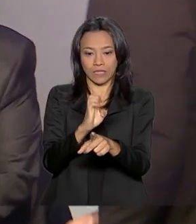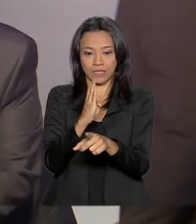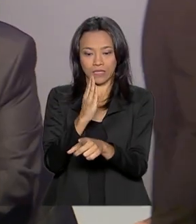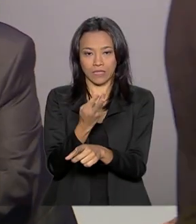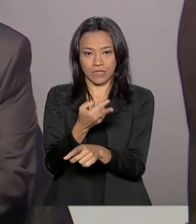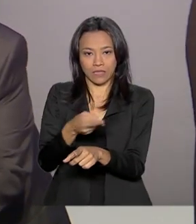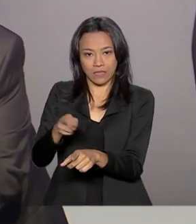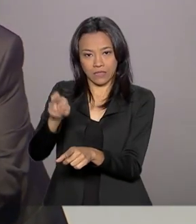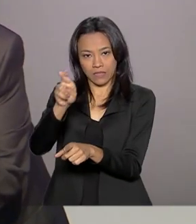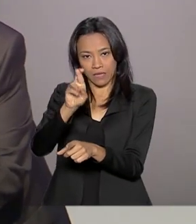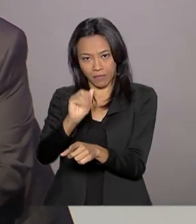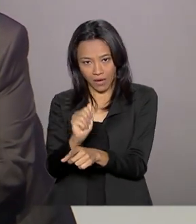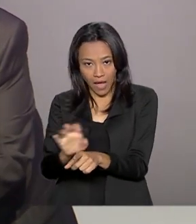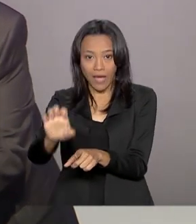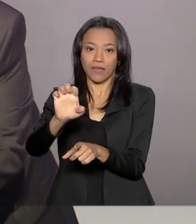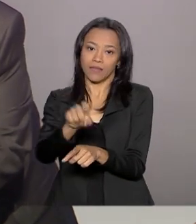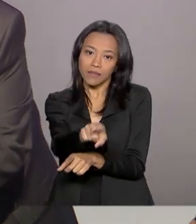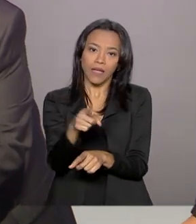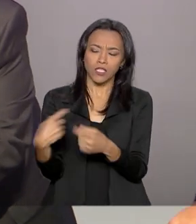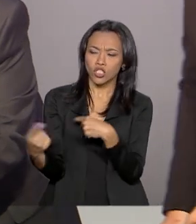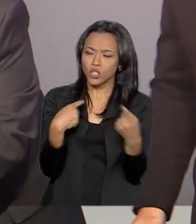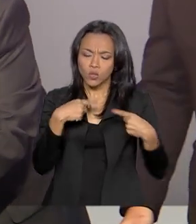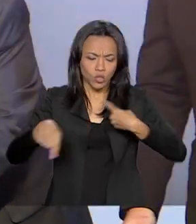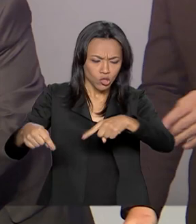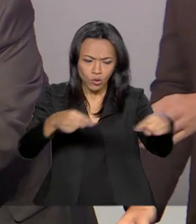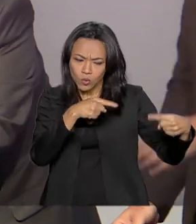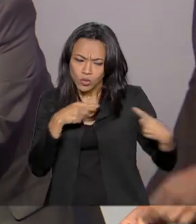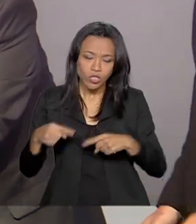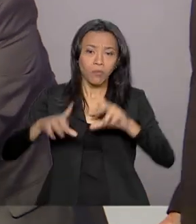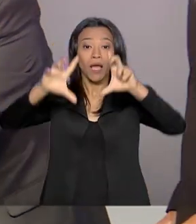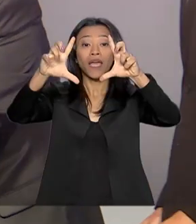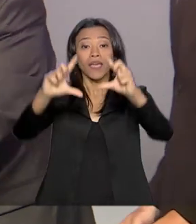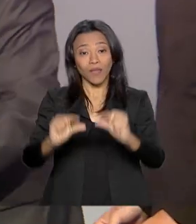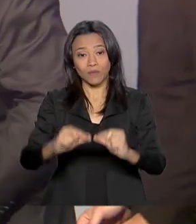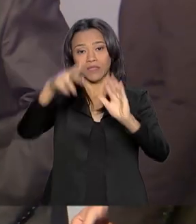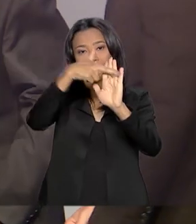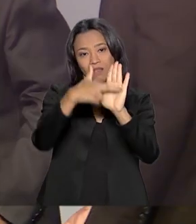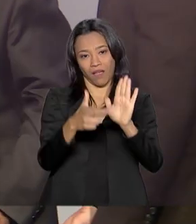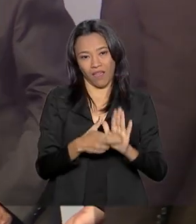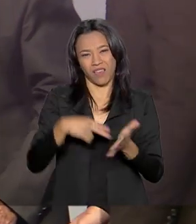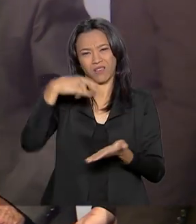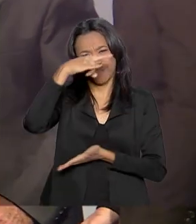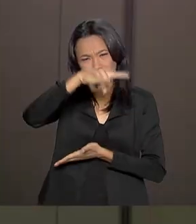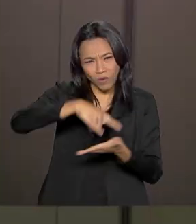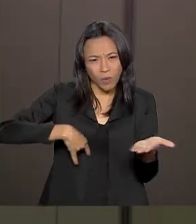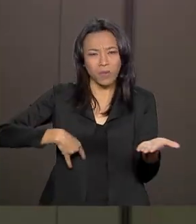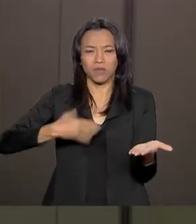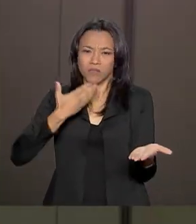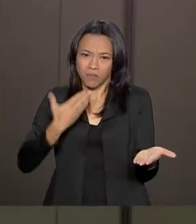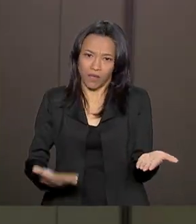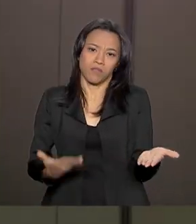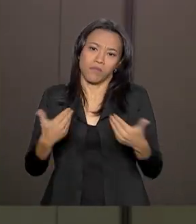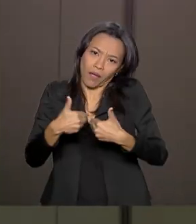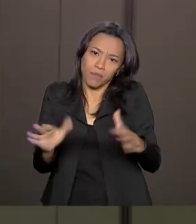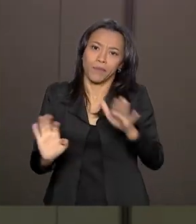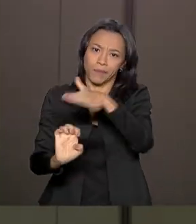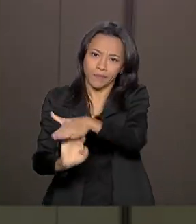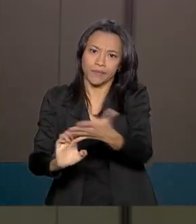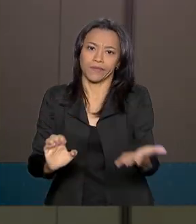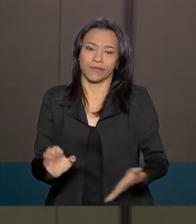simples que está debatendo modos de reduzir os entraves enfrentados pelas empresas. A gente apoia